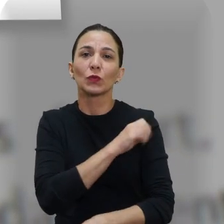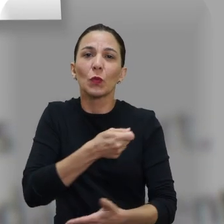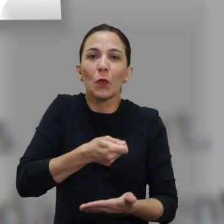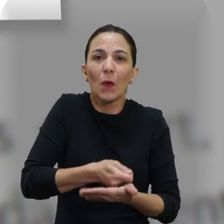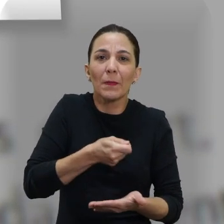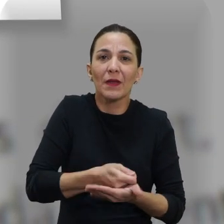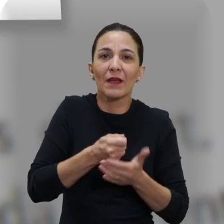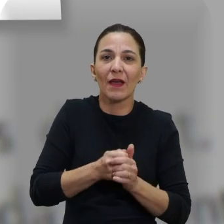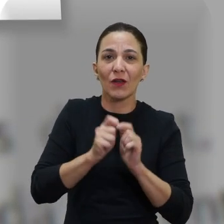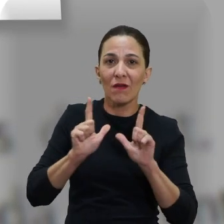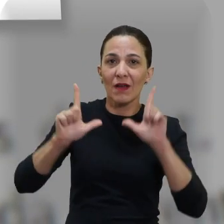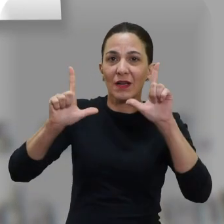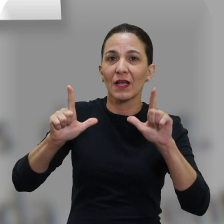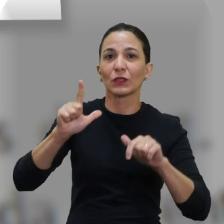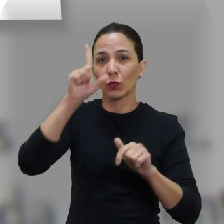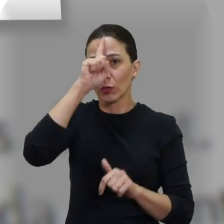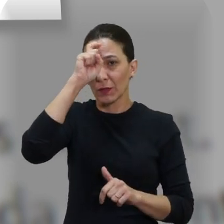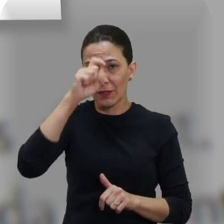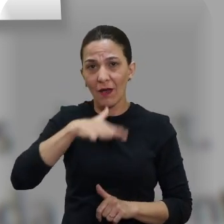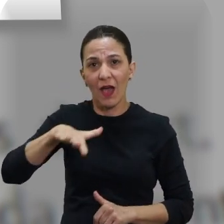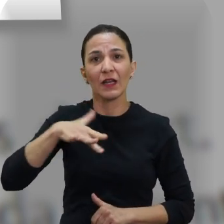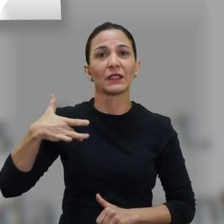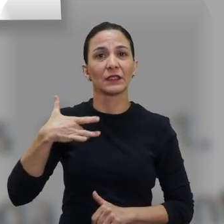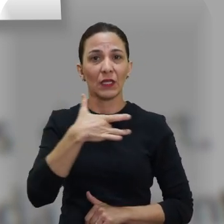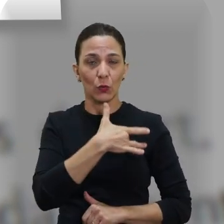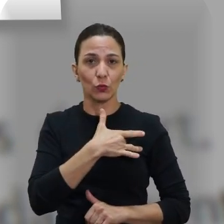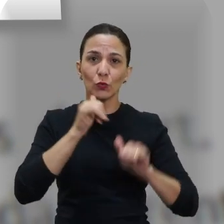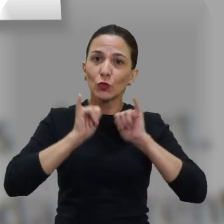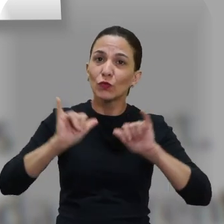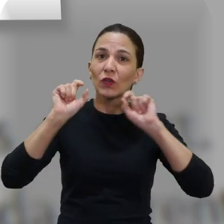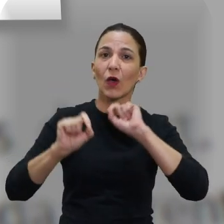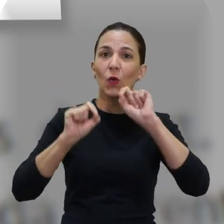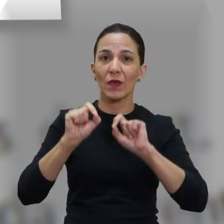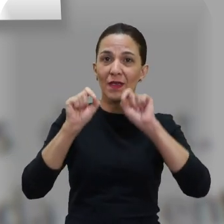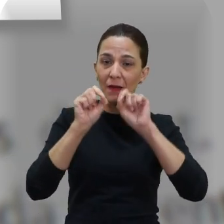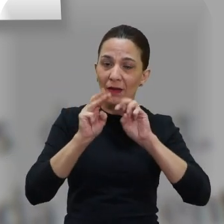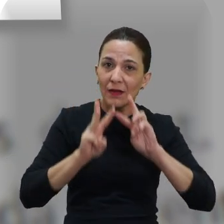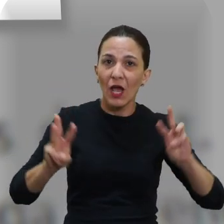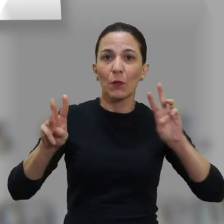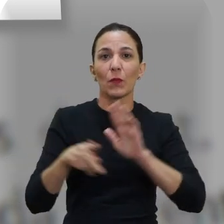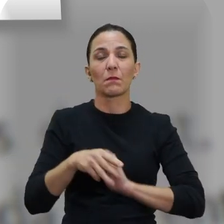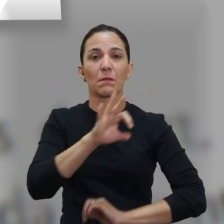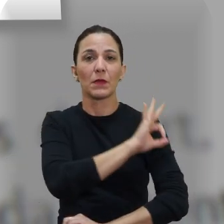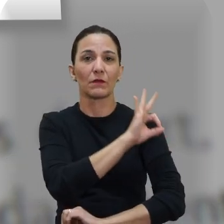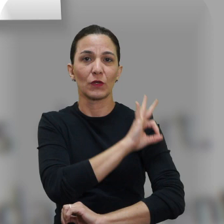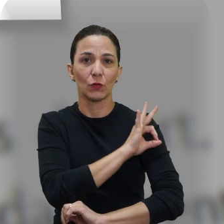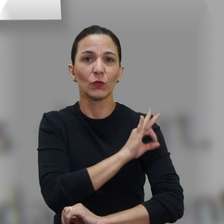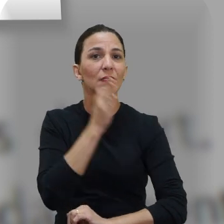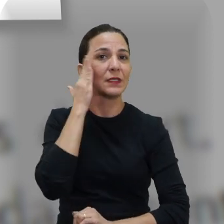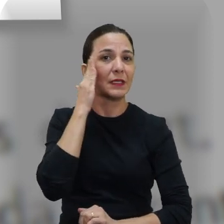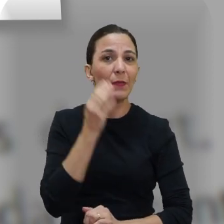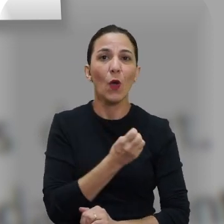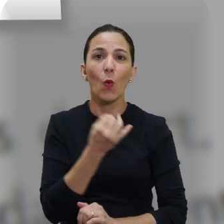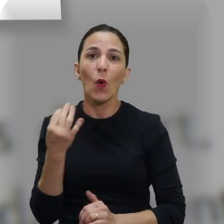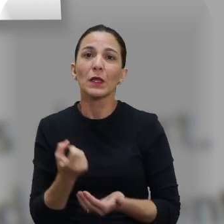cartazes em hospitais e unidades públicas de saúde, divulgando que é possível consultar no site da Prefeitura os